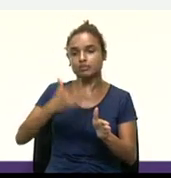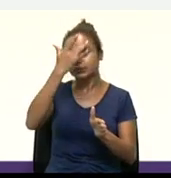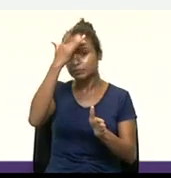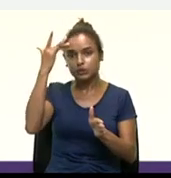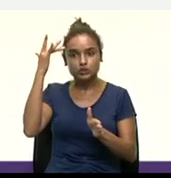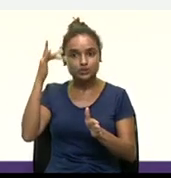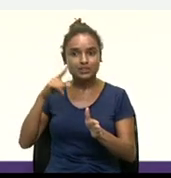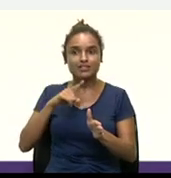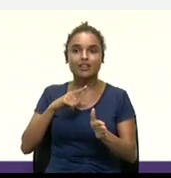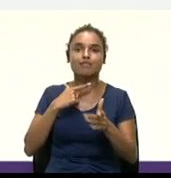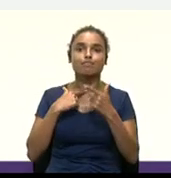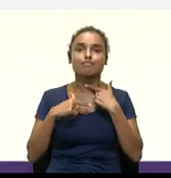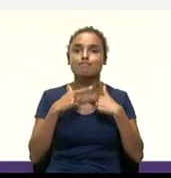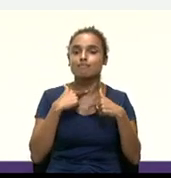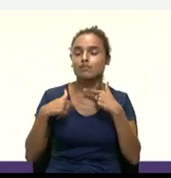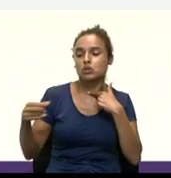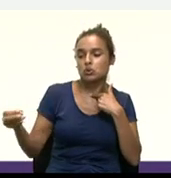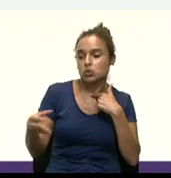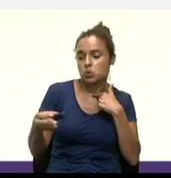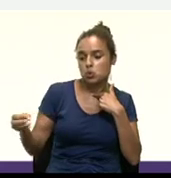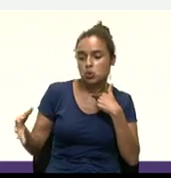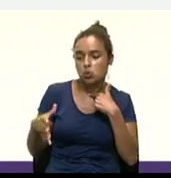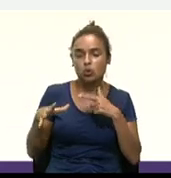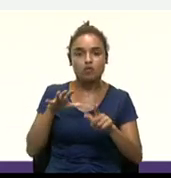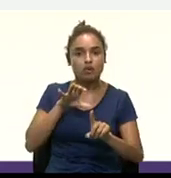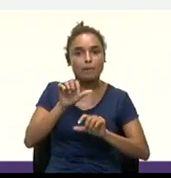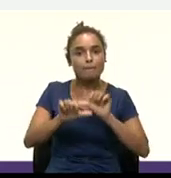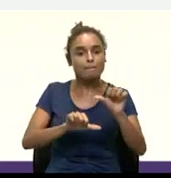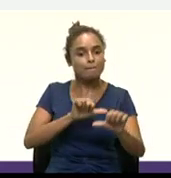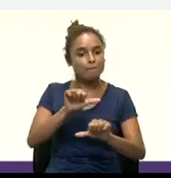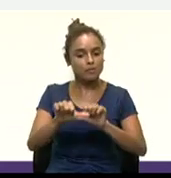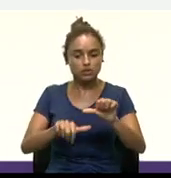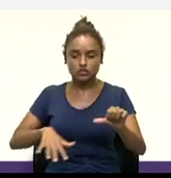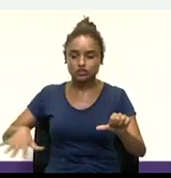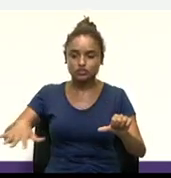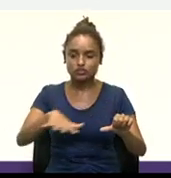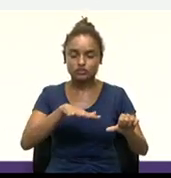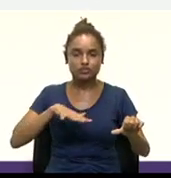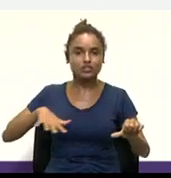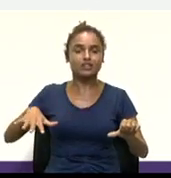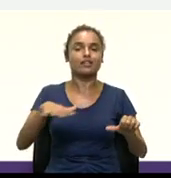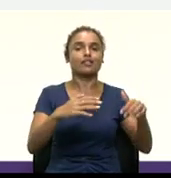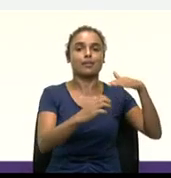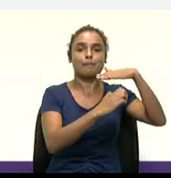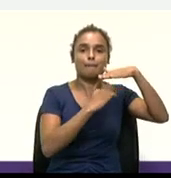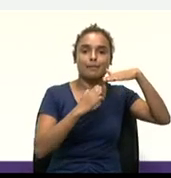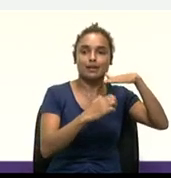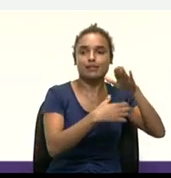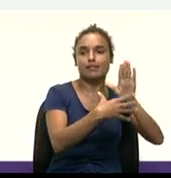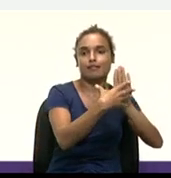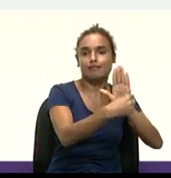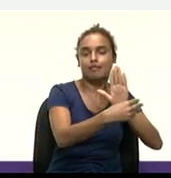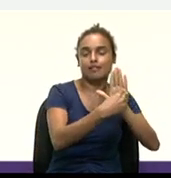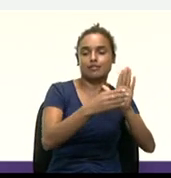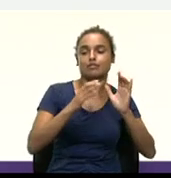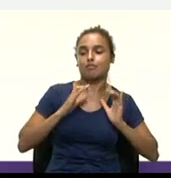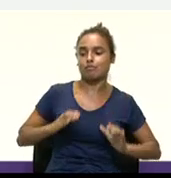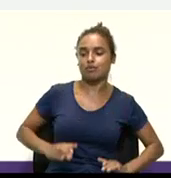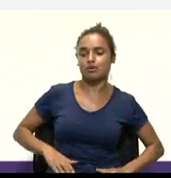viabilizando e moldando cada vez mais os negócios nos diferentes